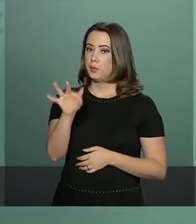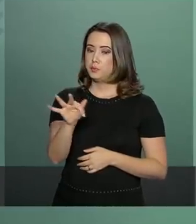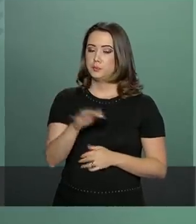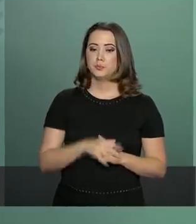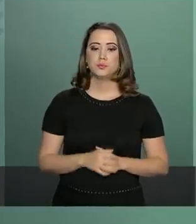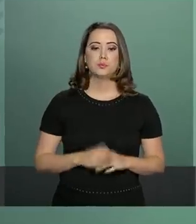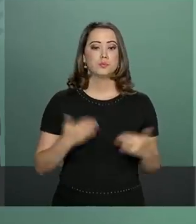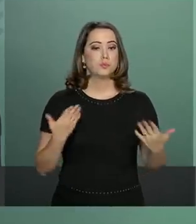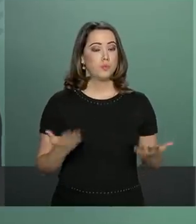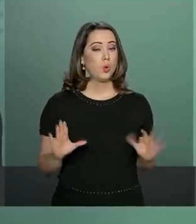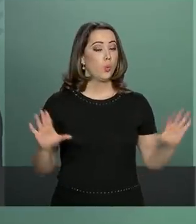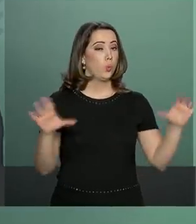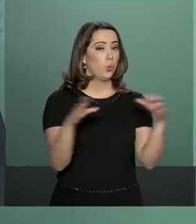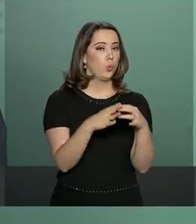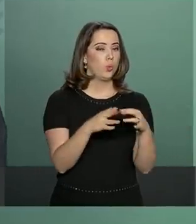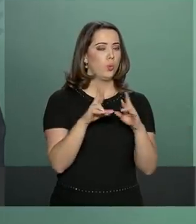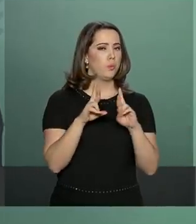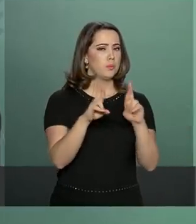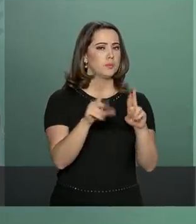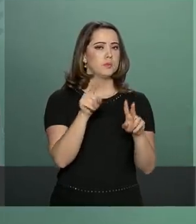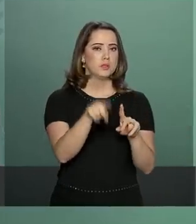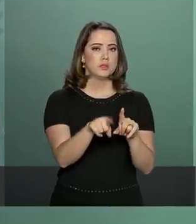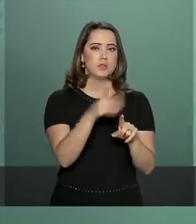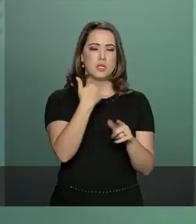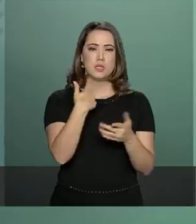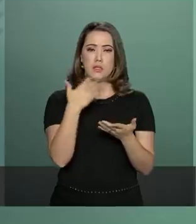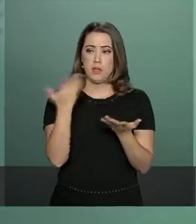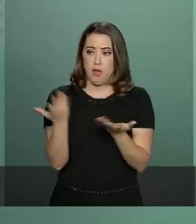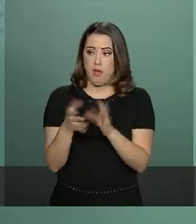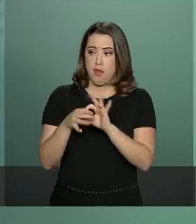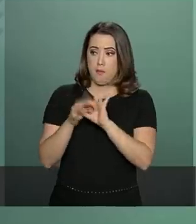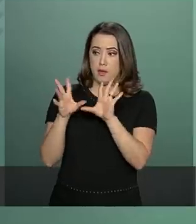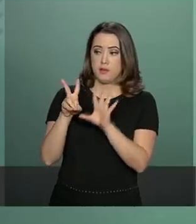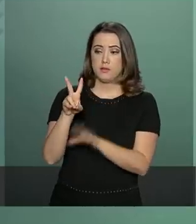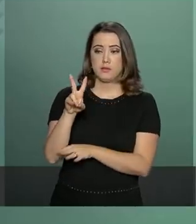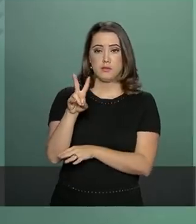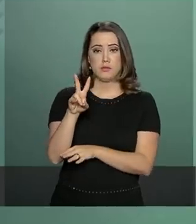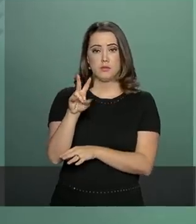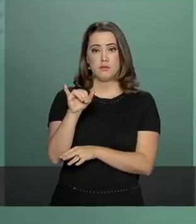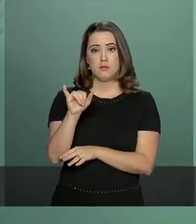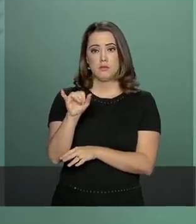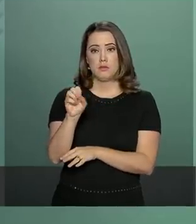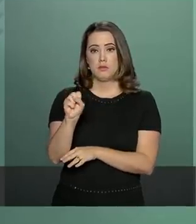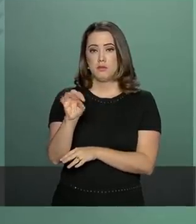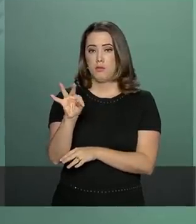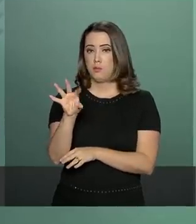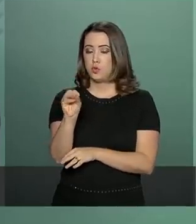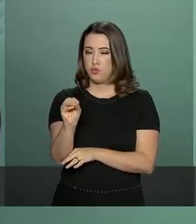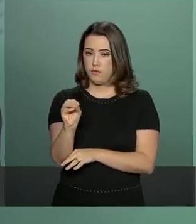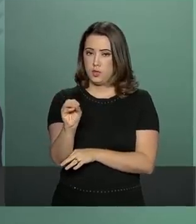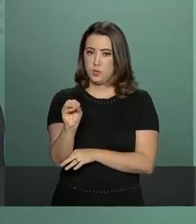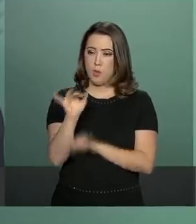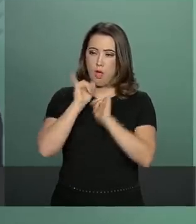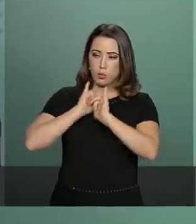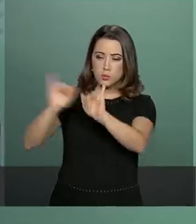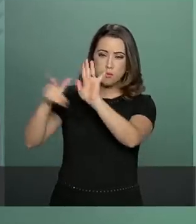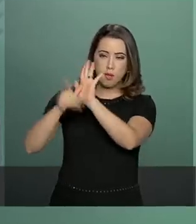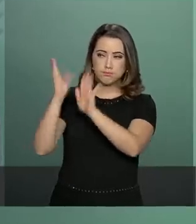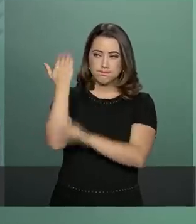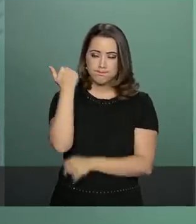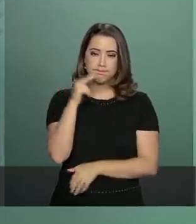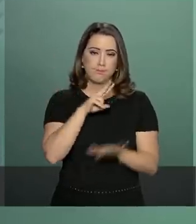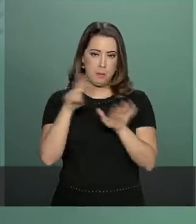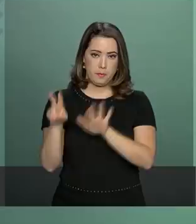estimativa da pasta é que a isenção de vistos anunciada na última semana aumente